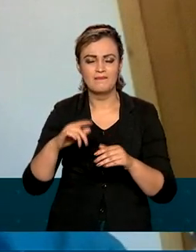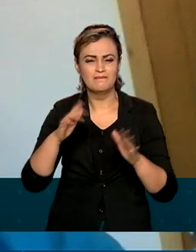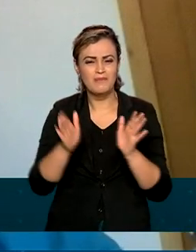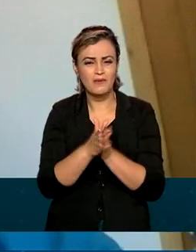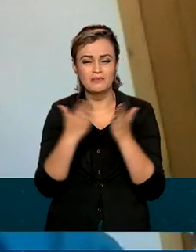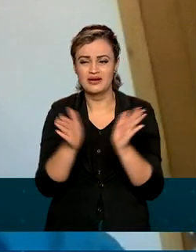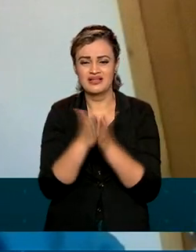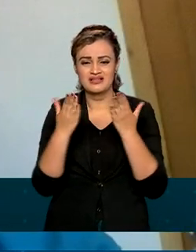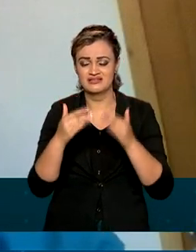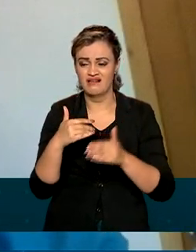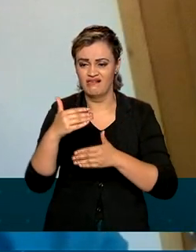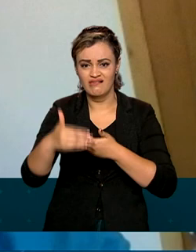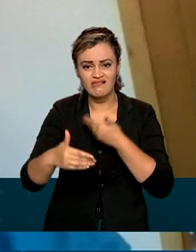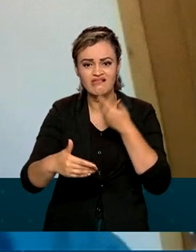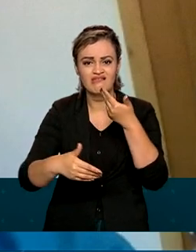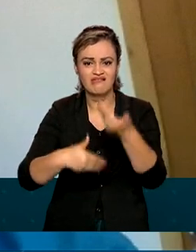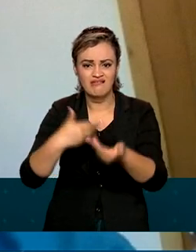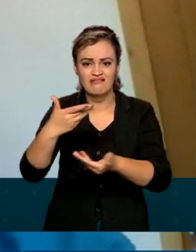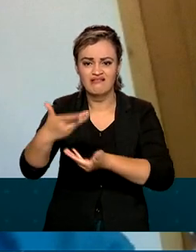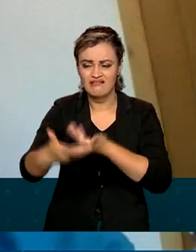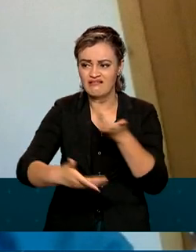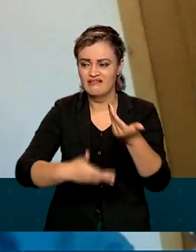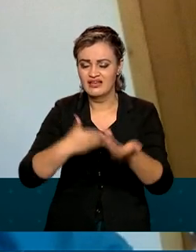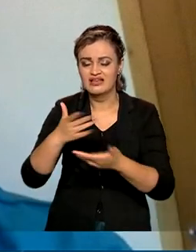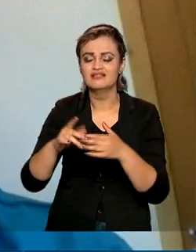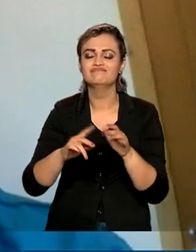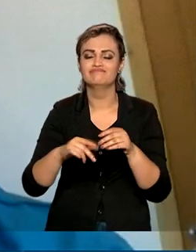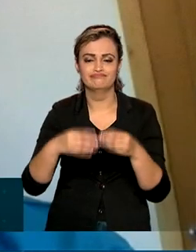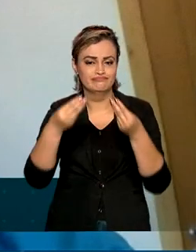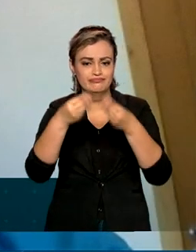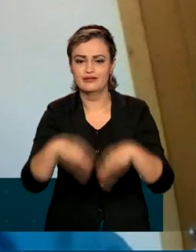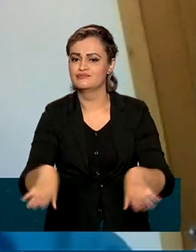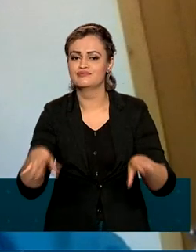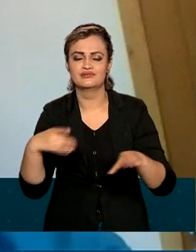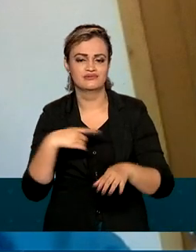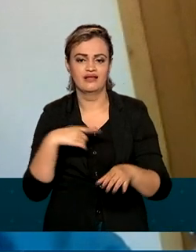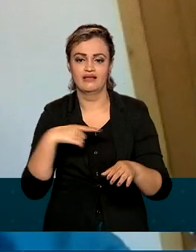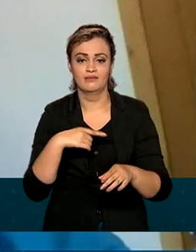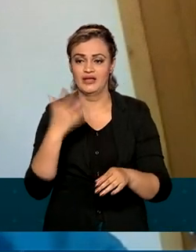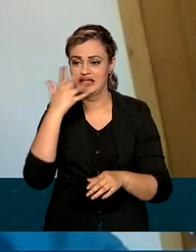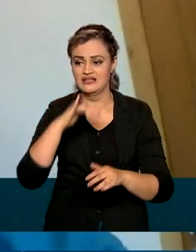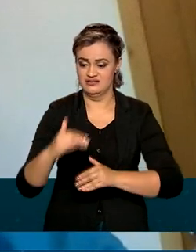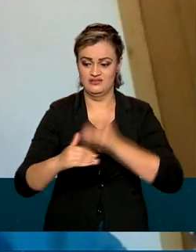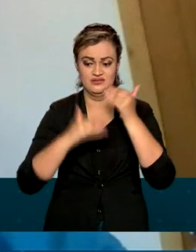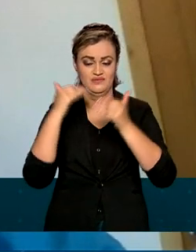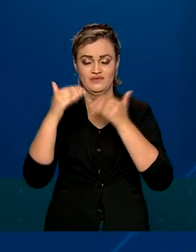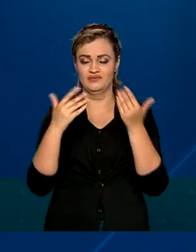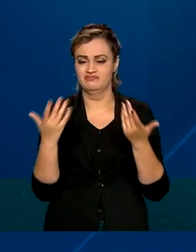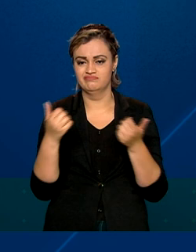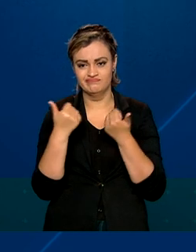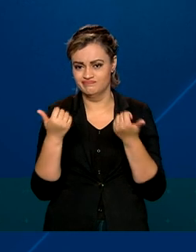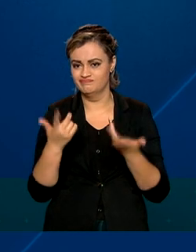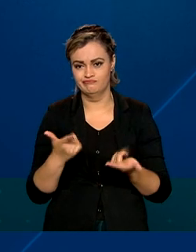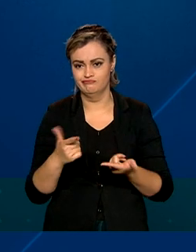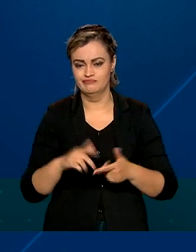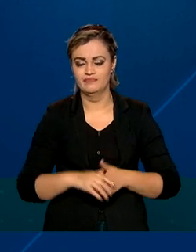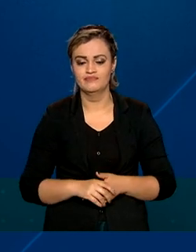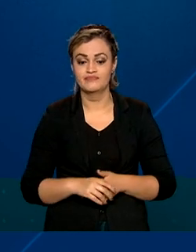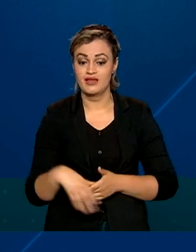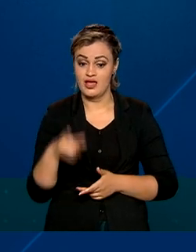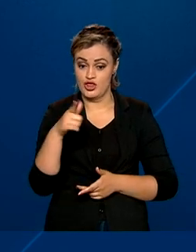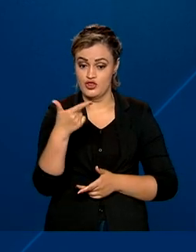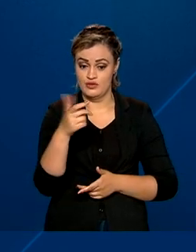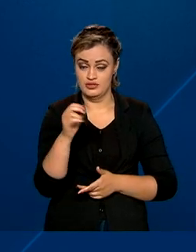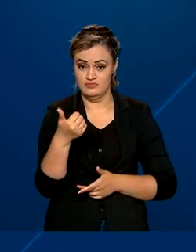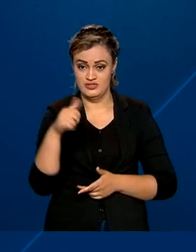em muitas famílias e que trazem, sim, prejuízos para o desenvolvimento da criança ou do adolescente. Em 2019, o